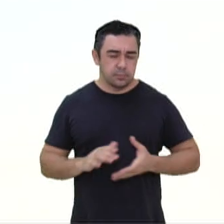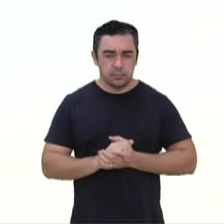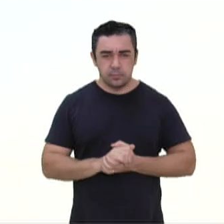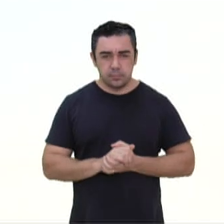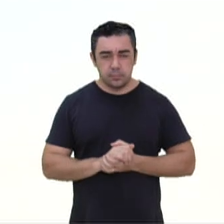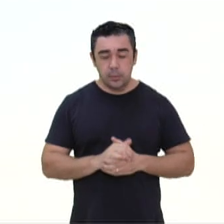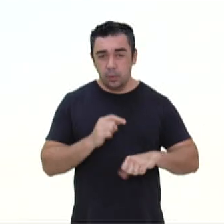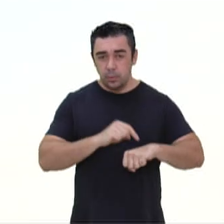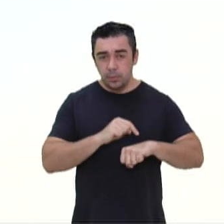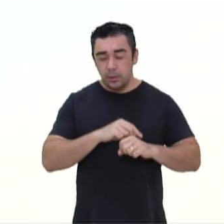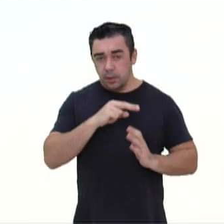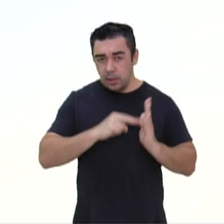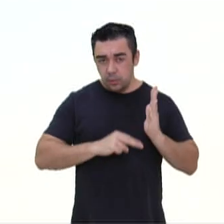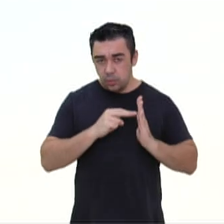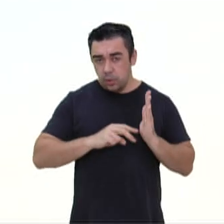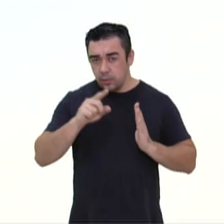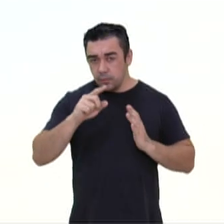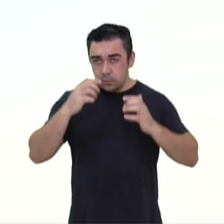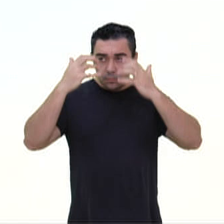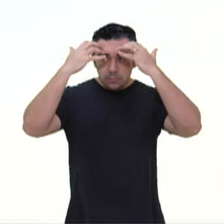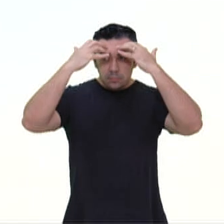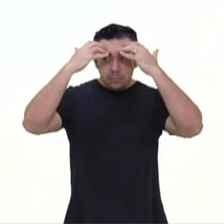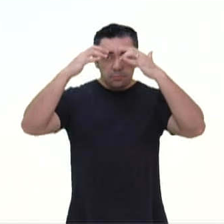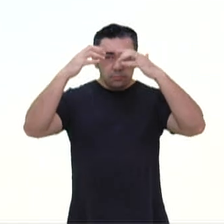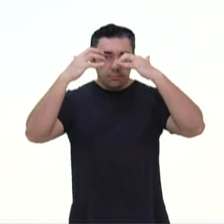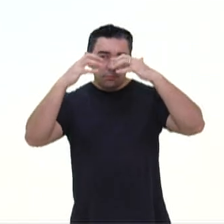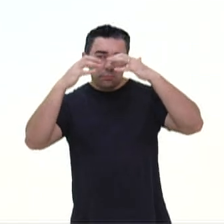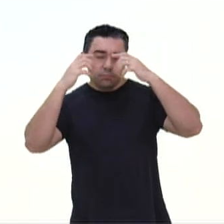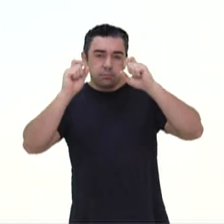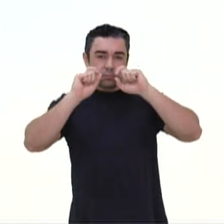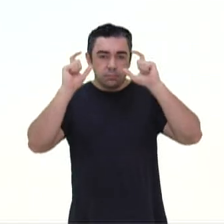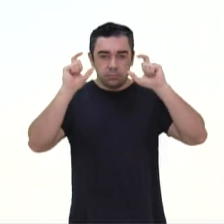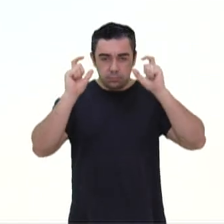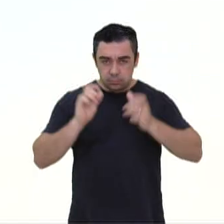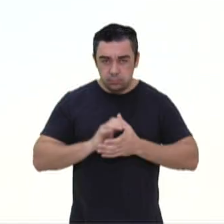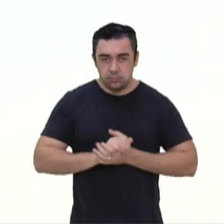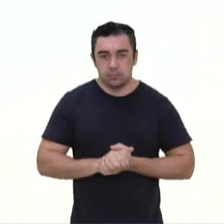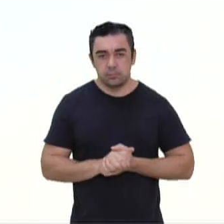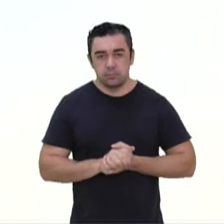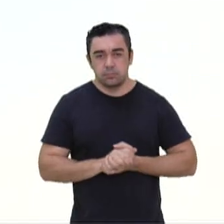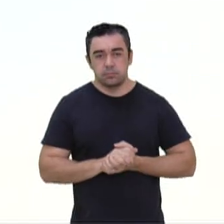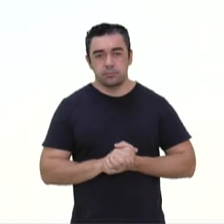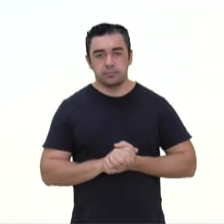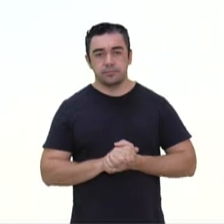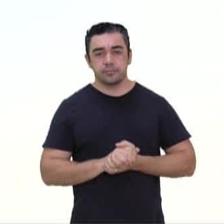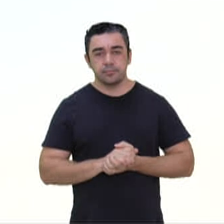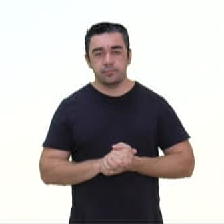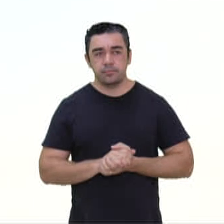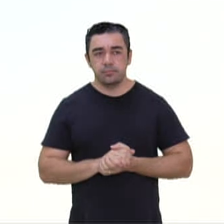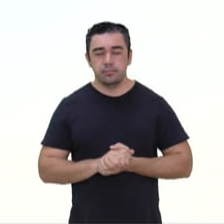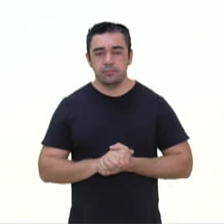Então, na hora da leitura, façam, se atente a isso, ok? Então, vamos lá.